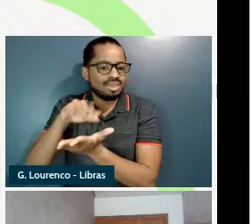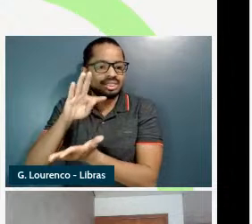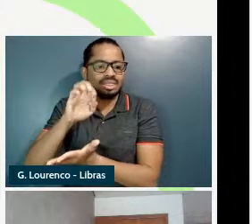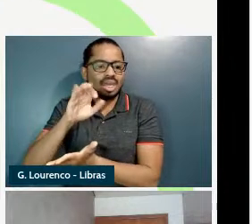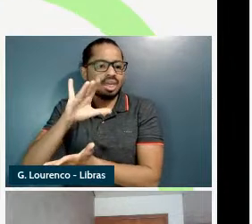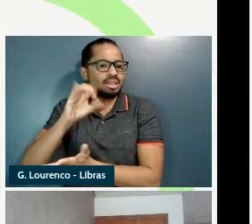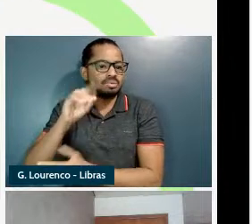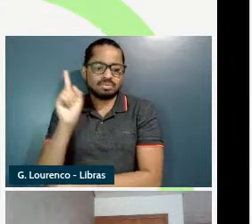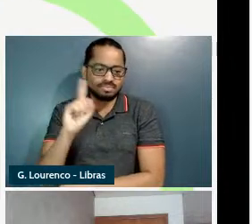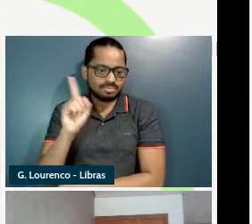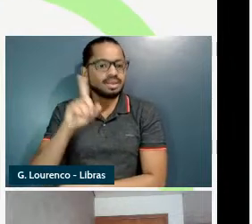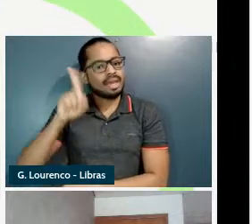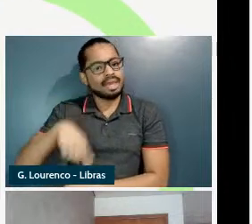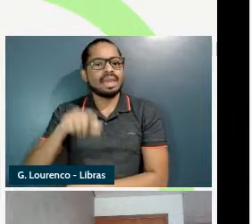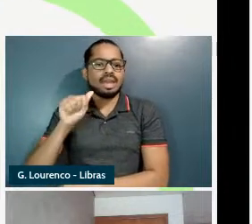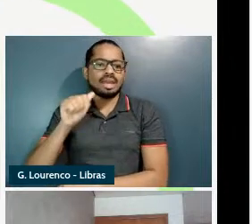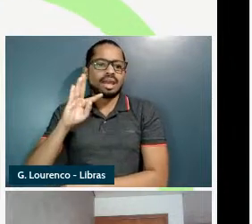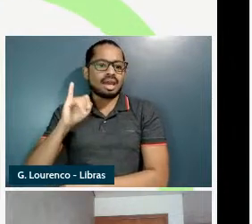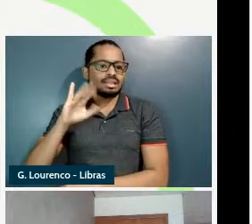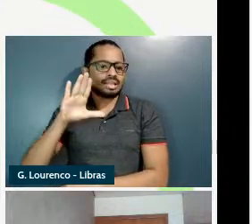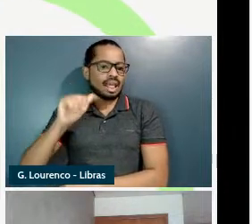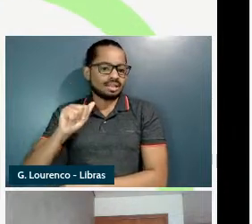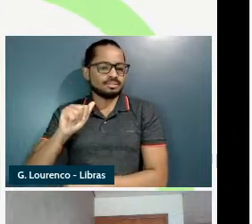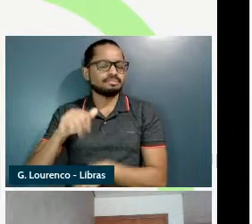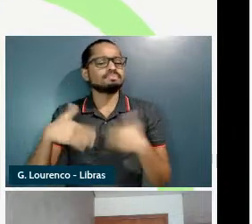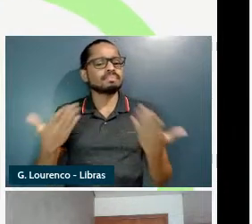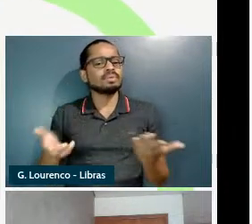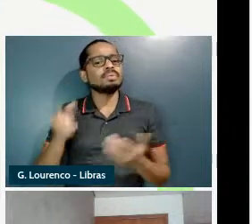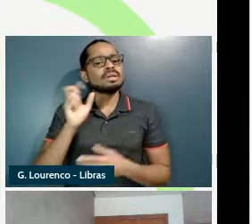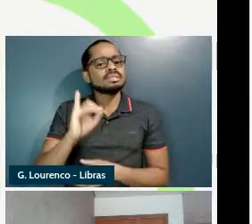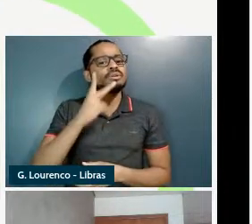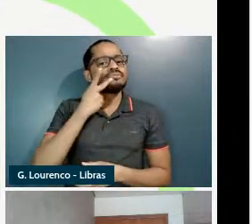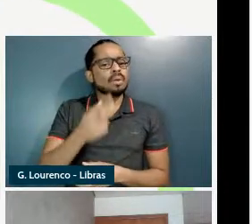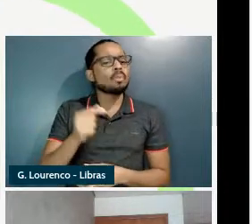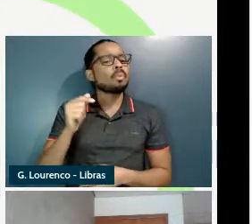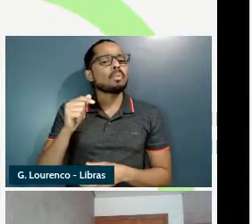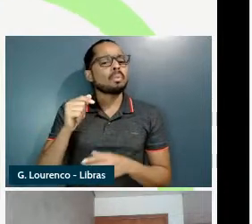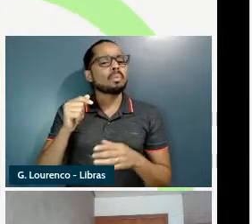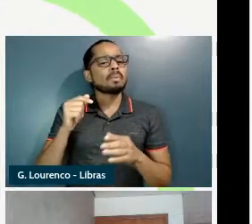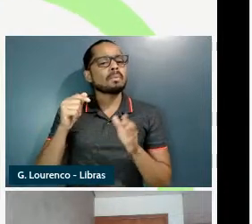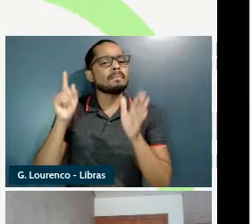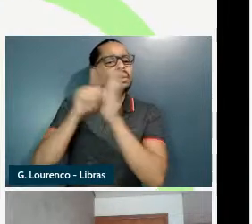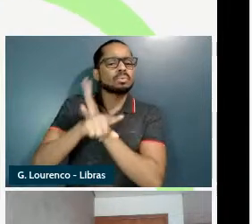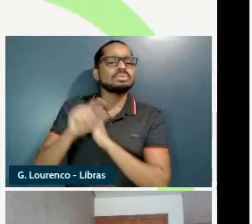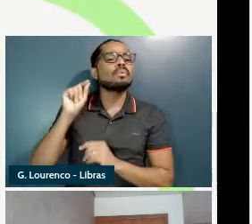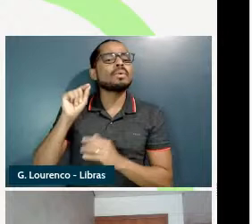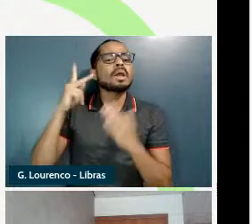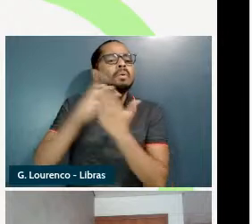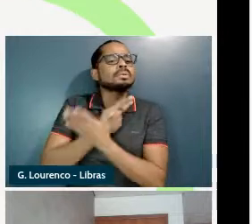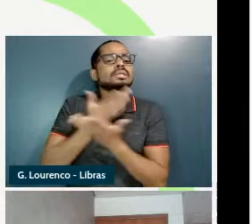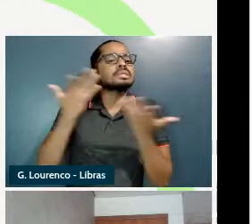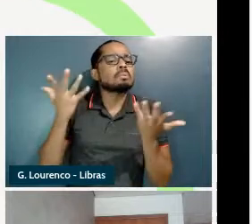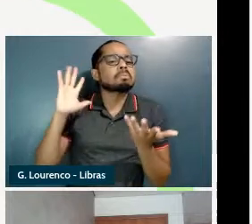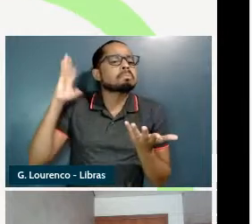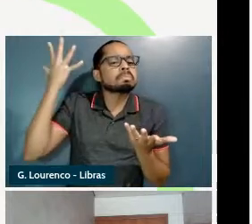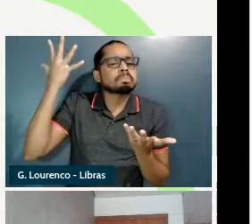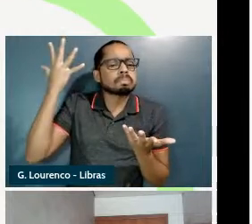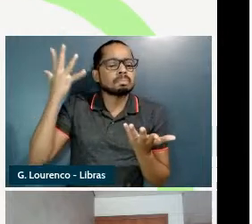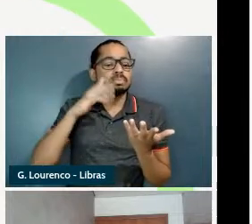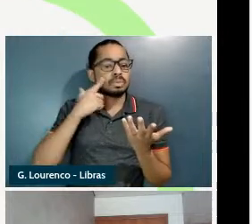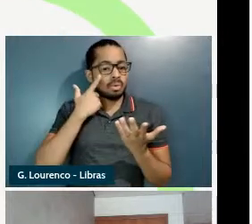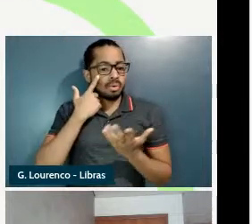gente utiliza o teste de responder a pergunta o que aconteceu nós percebemos que a forma não alternada o fazendeiro